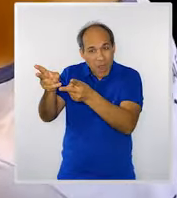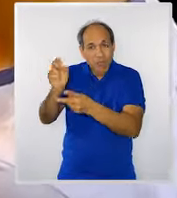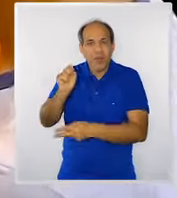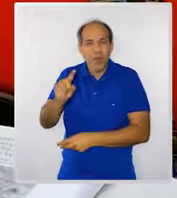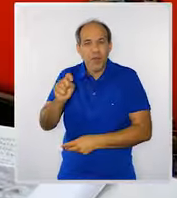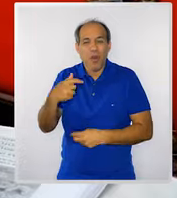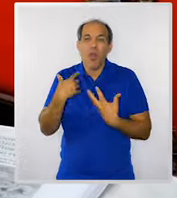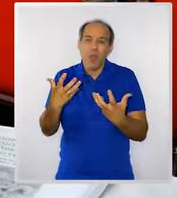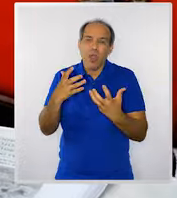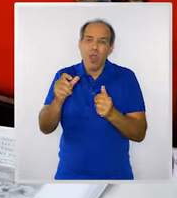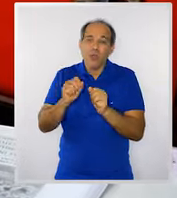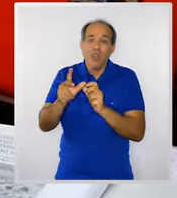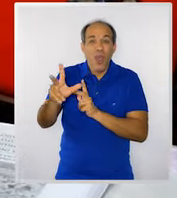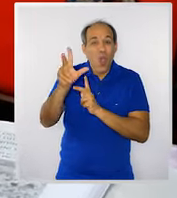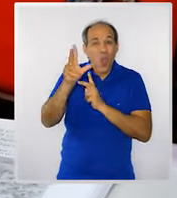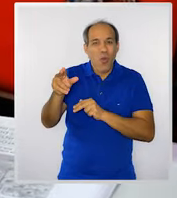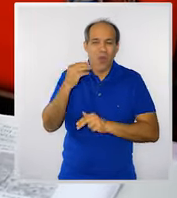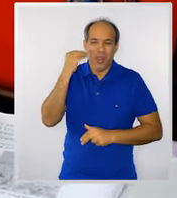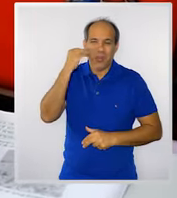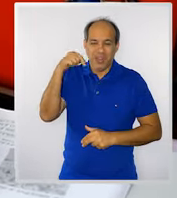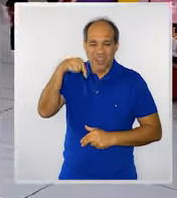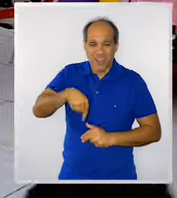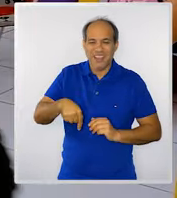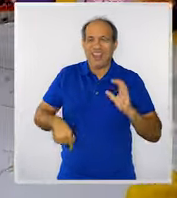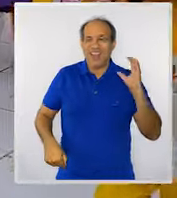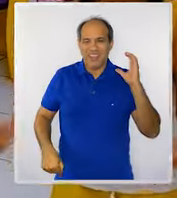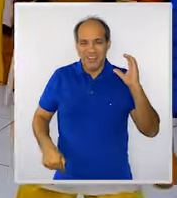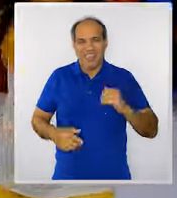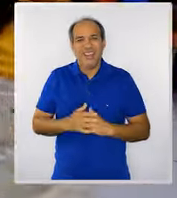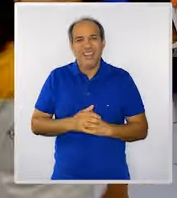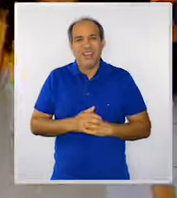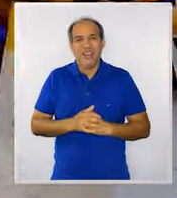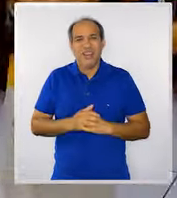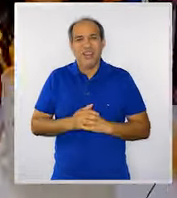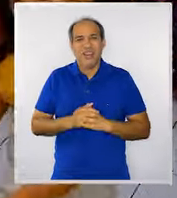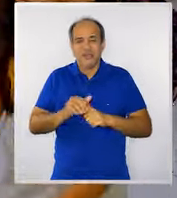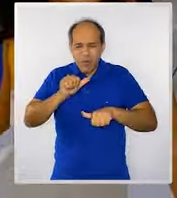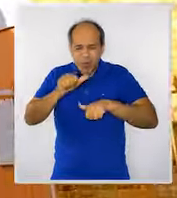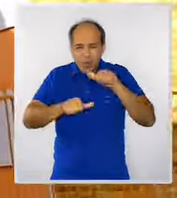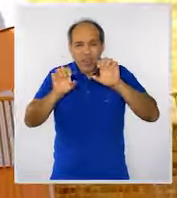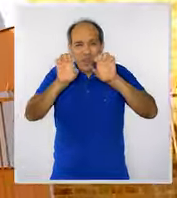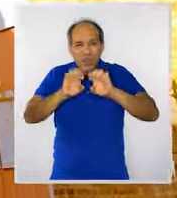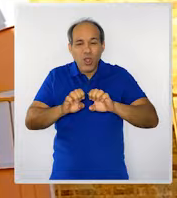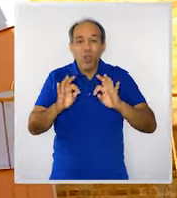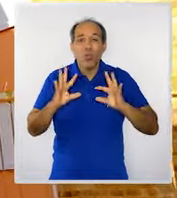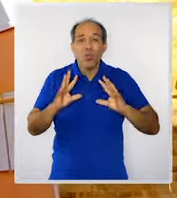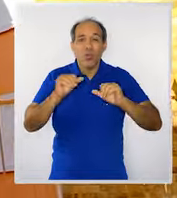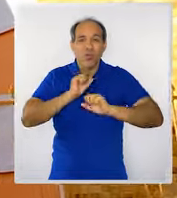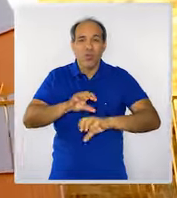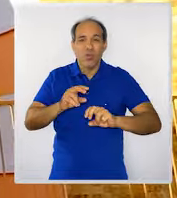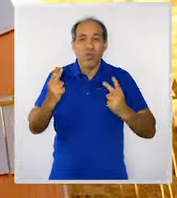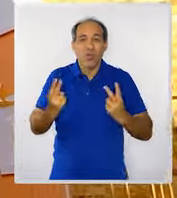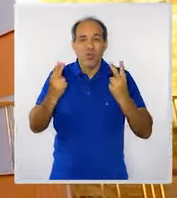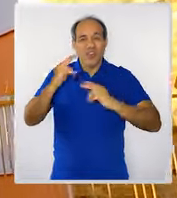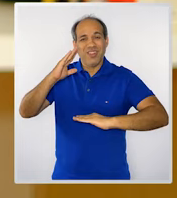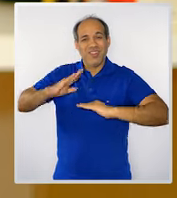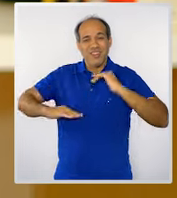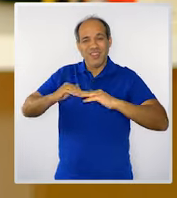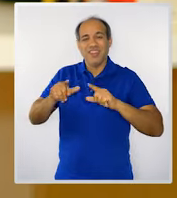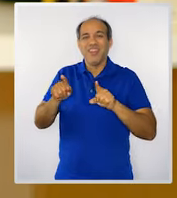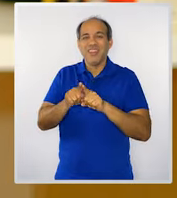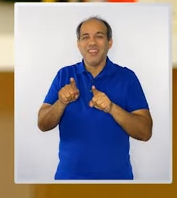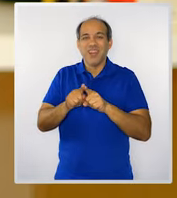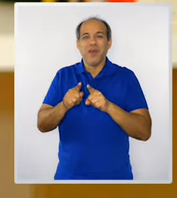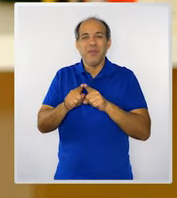determinado a repetir essa experiência aqui em Niterói. Vou reestruturar toda a educação, valorizando os profissionais